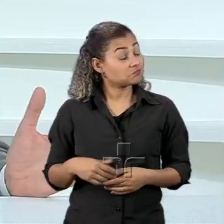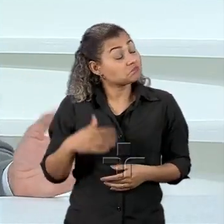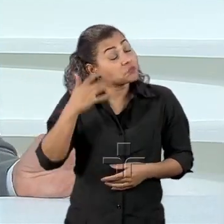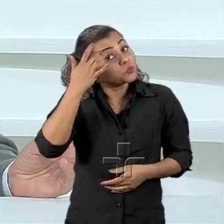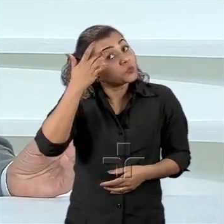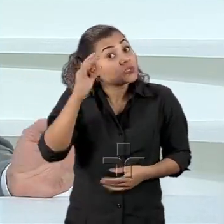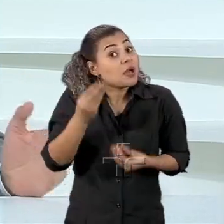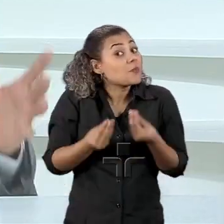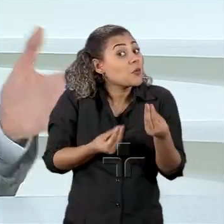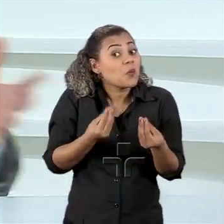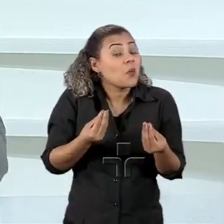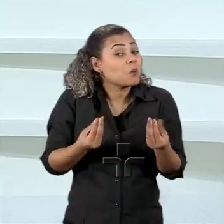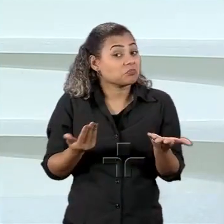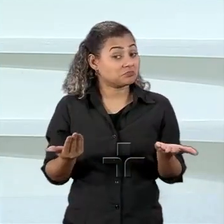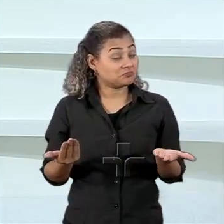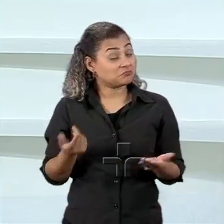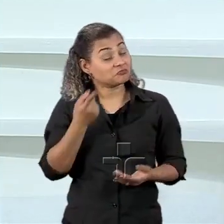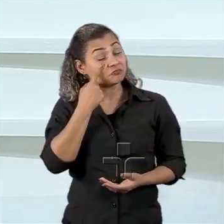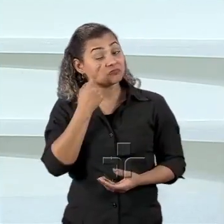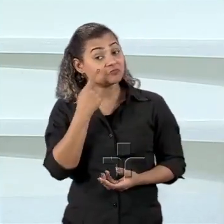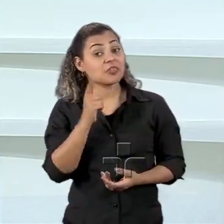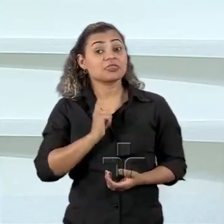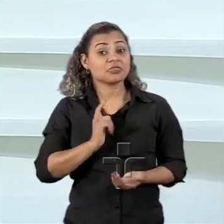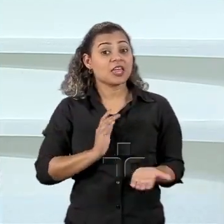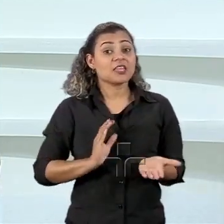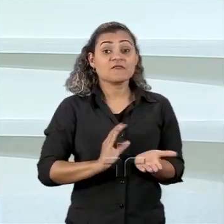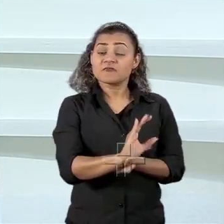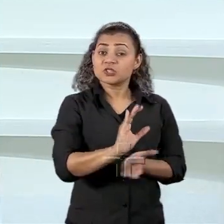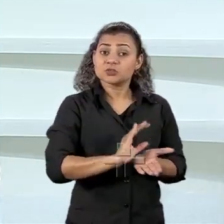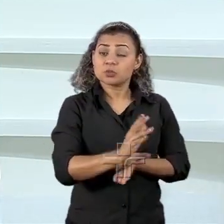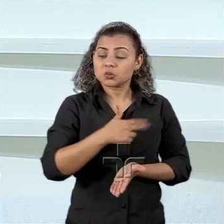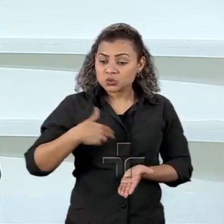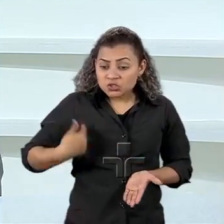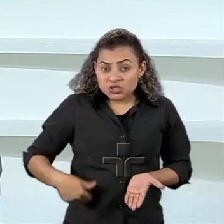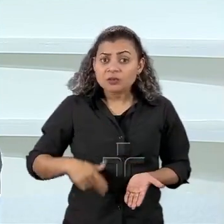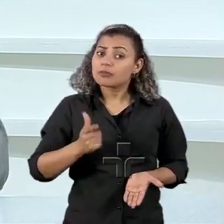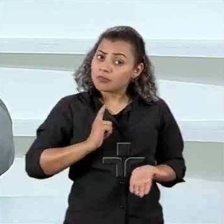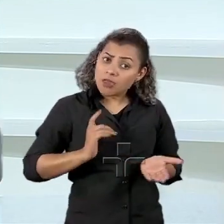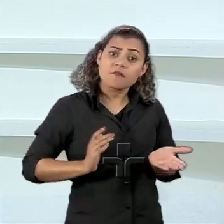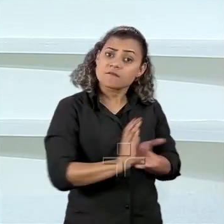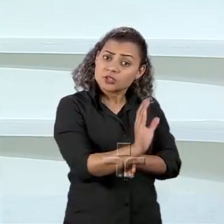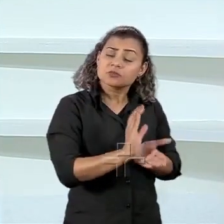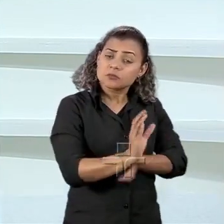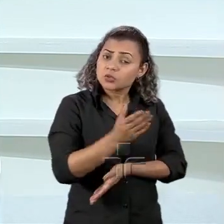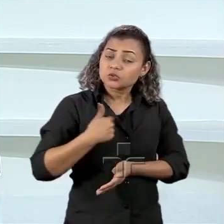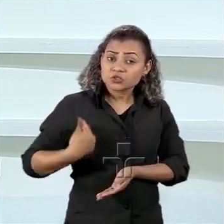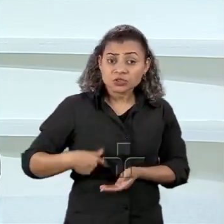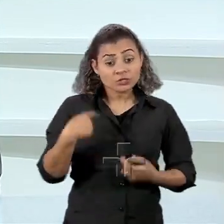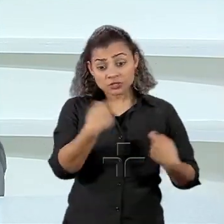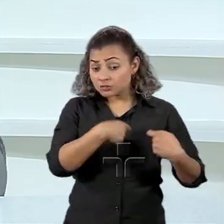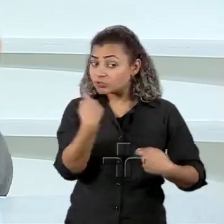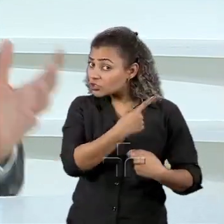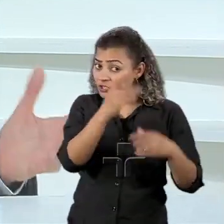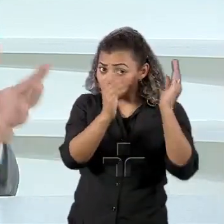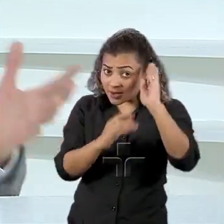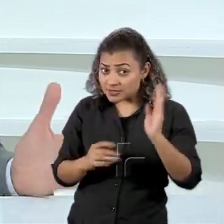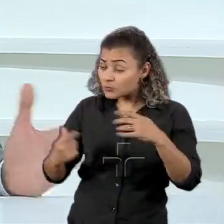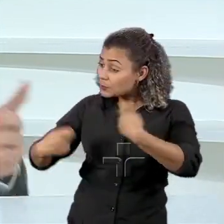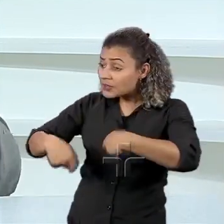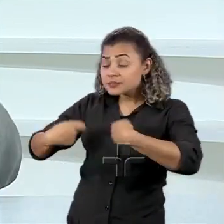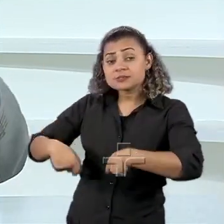incógnita, até porque, com tanto investimento chinês está vindo para o Brasil e a gente precisando desse investimento para